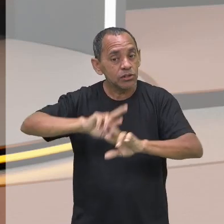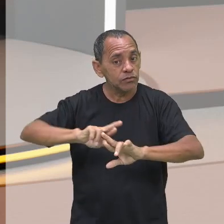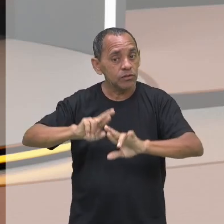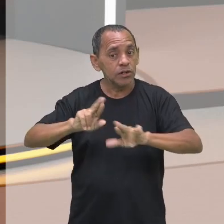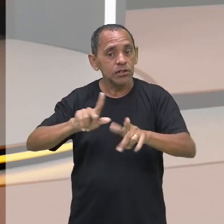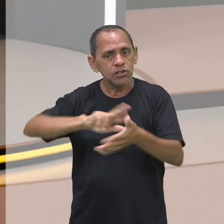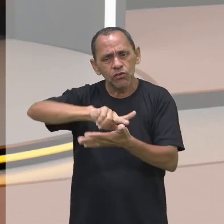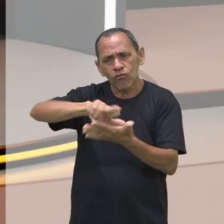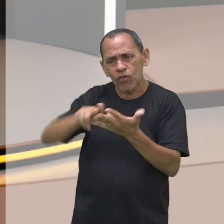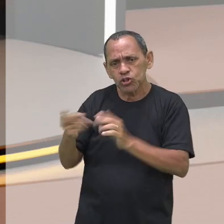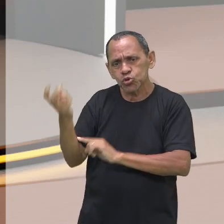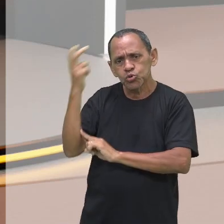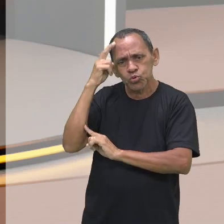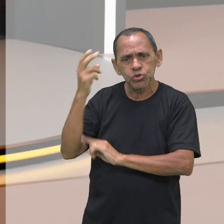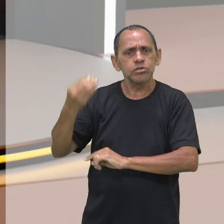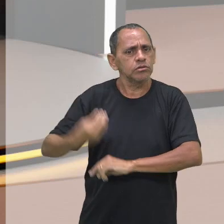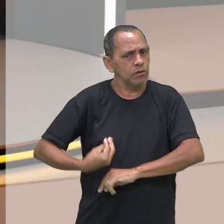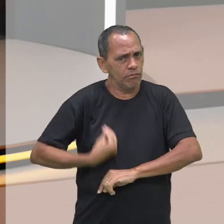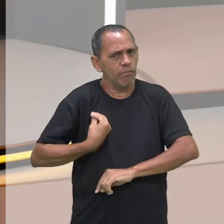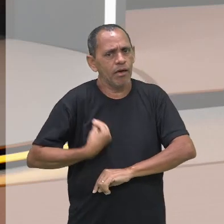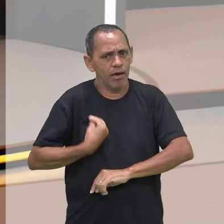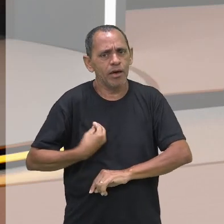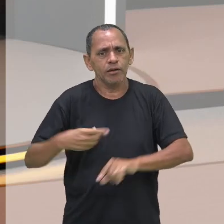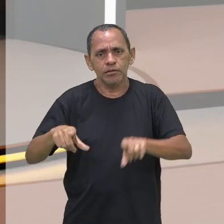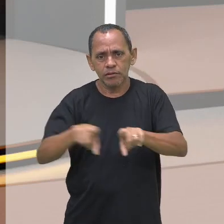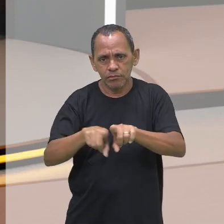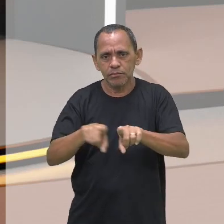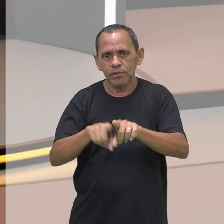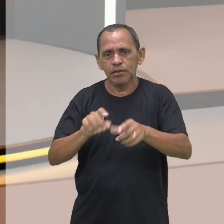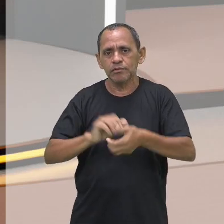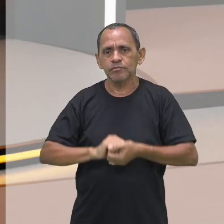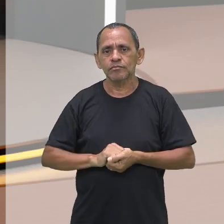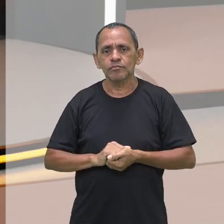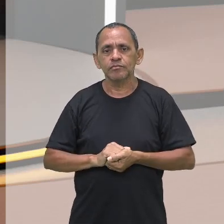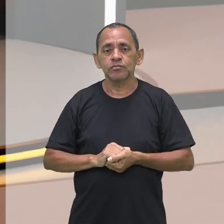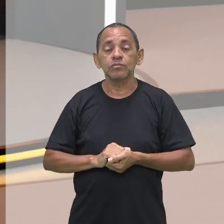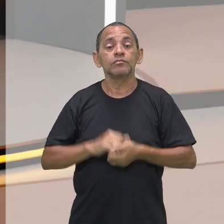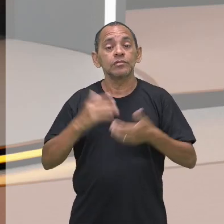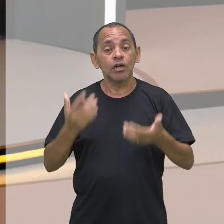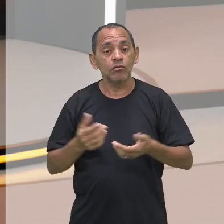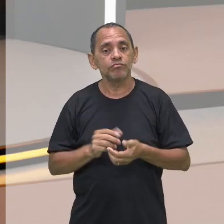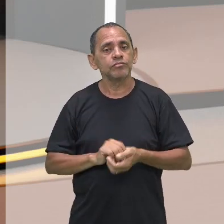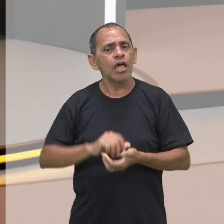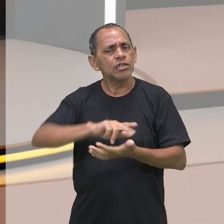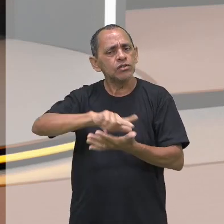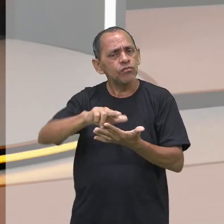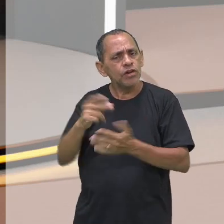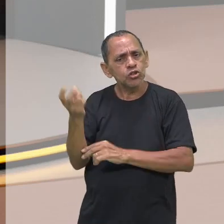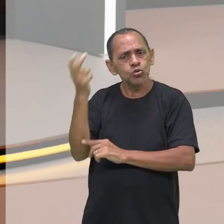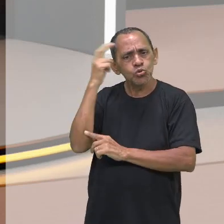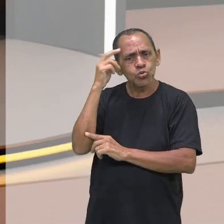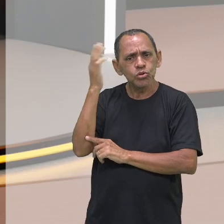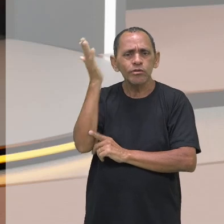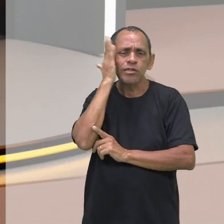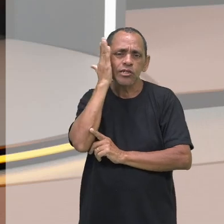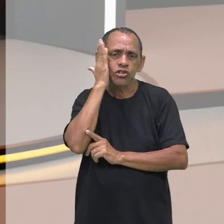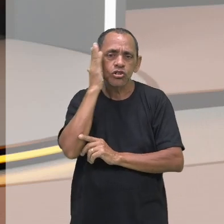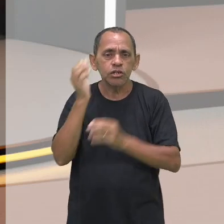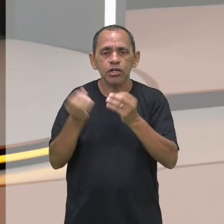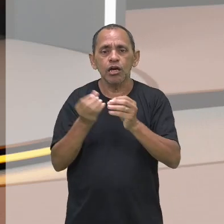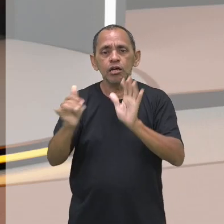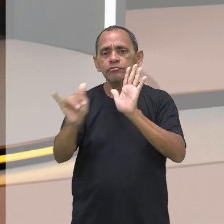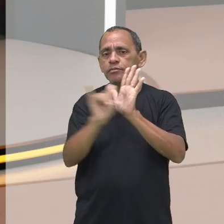existentes. Dessa forma, as variadas culturas comporiam o que se entende por